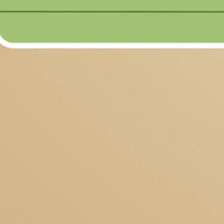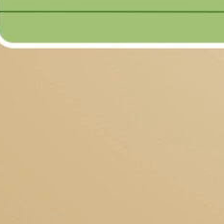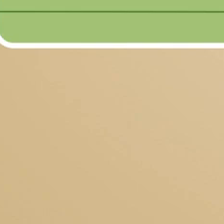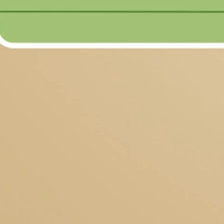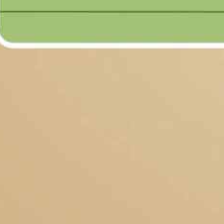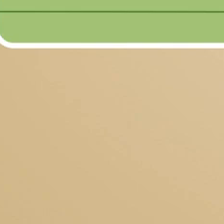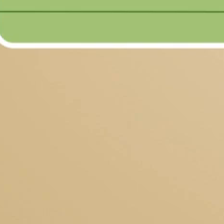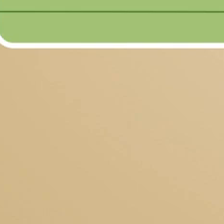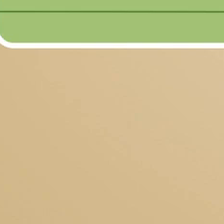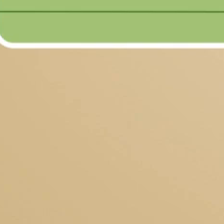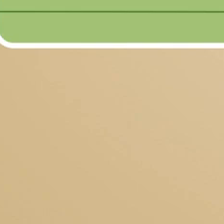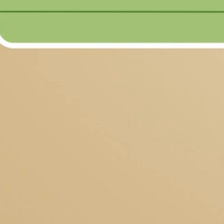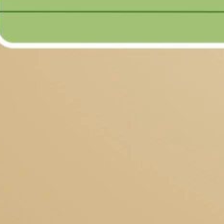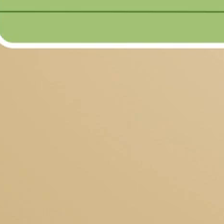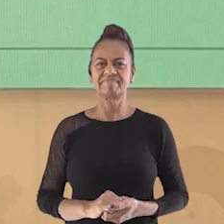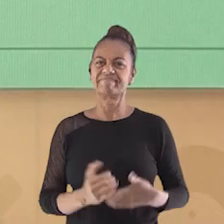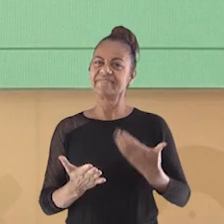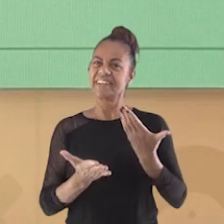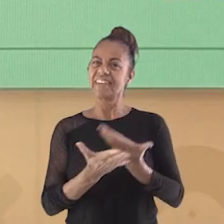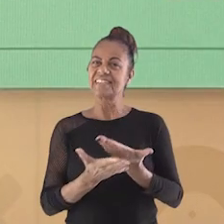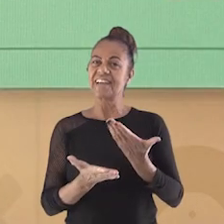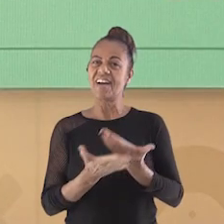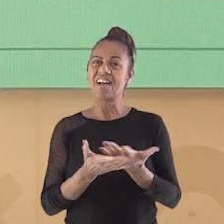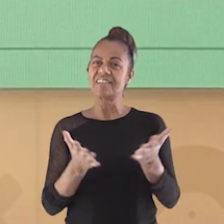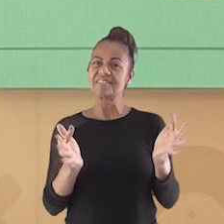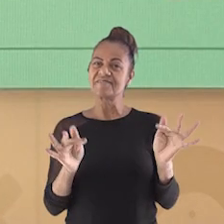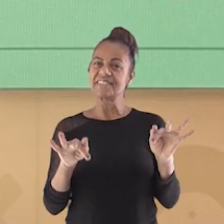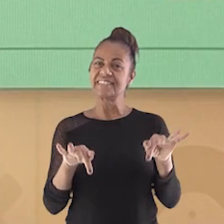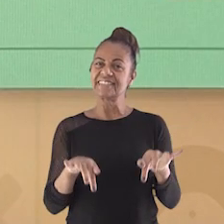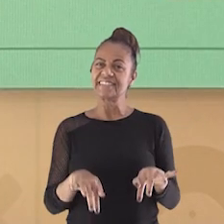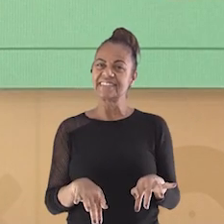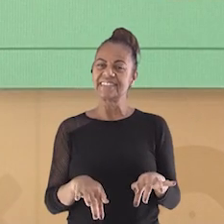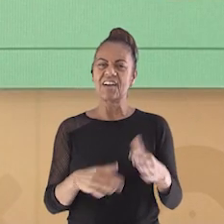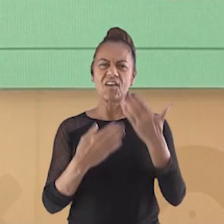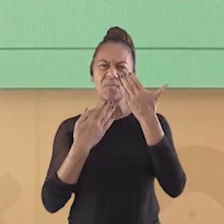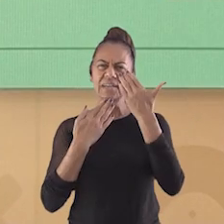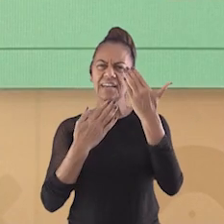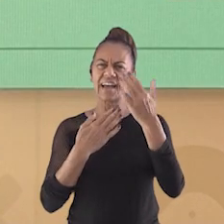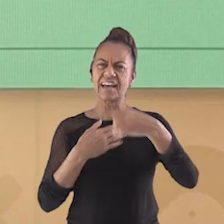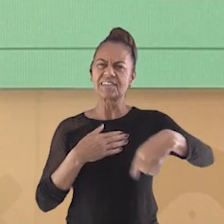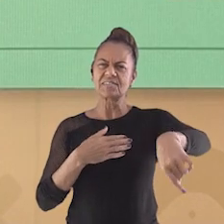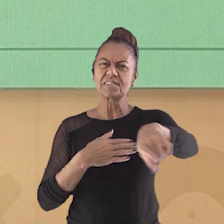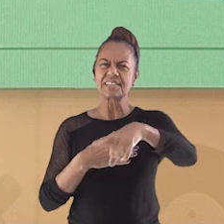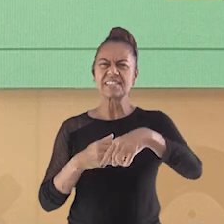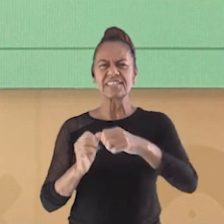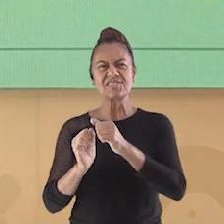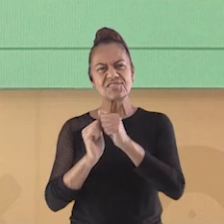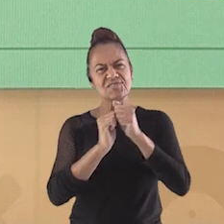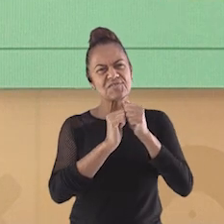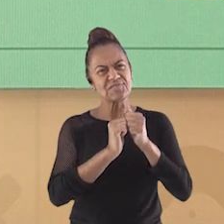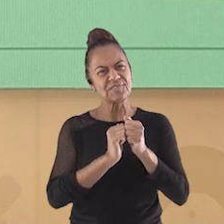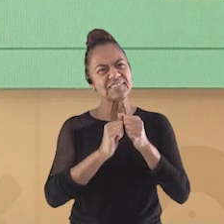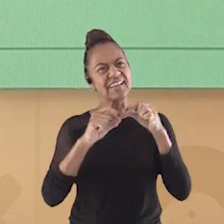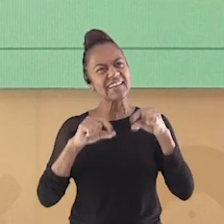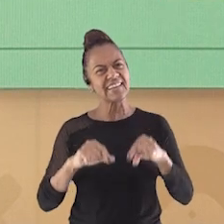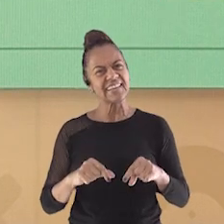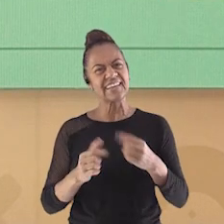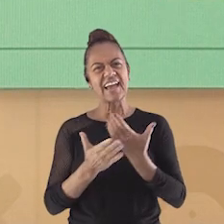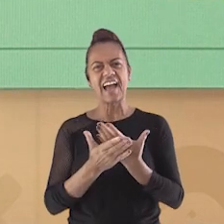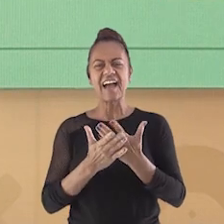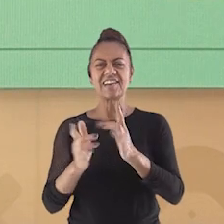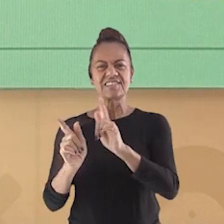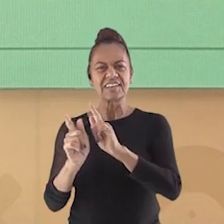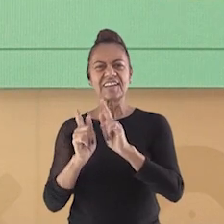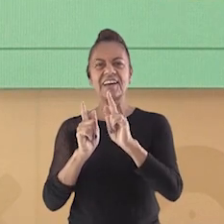Legenda E a nossa aula está chegando ao fim. Obrigada por acompanhar mais uma aula de